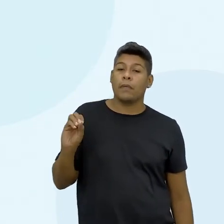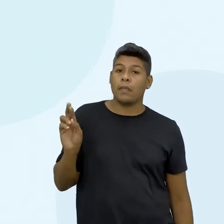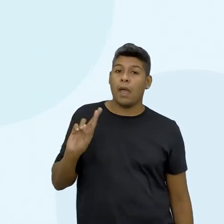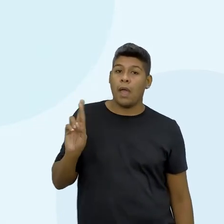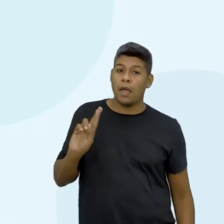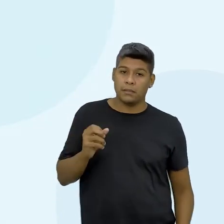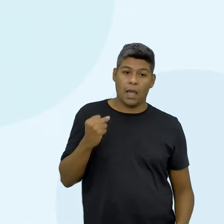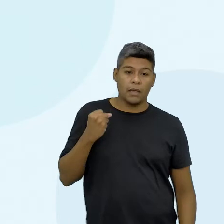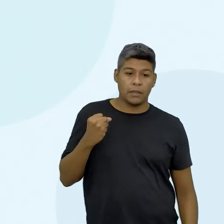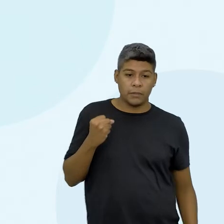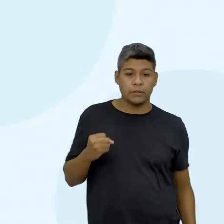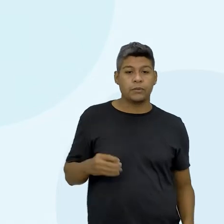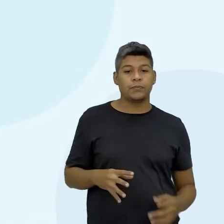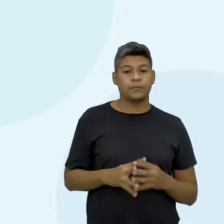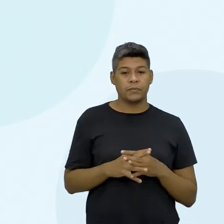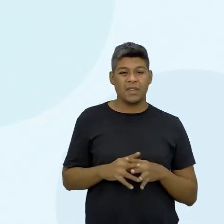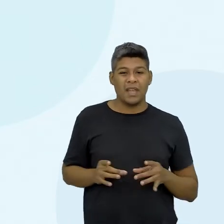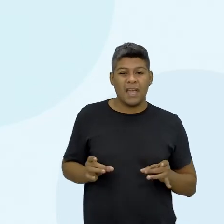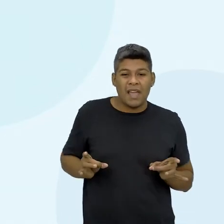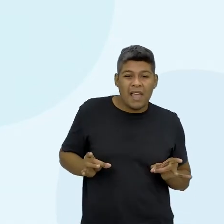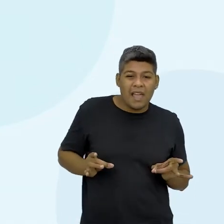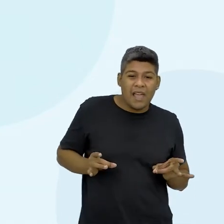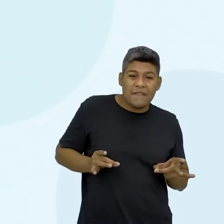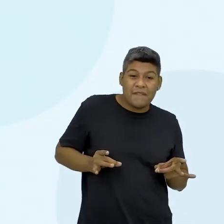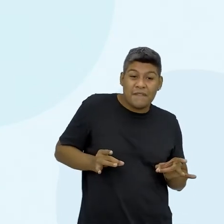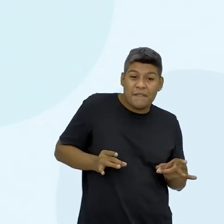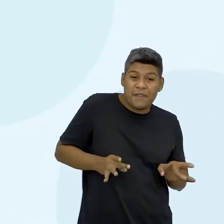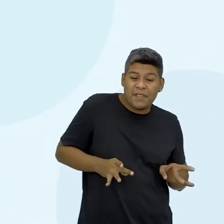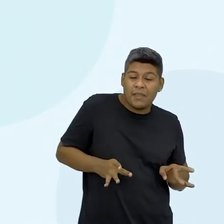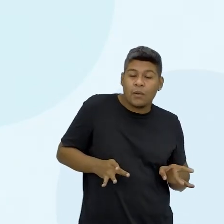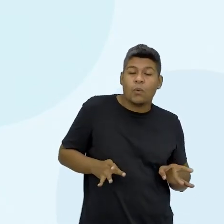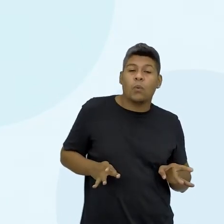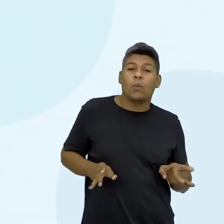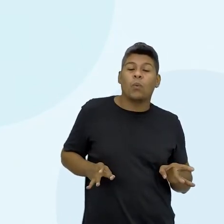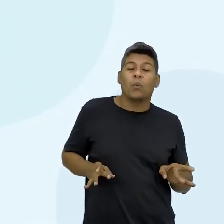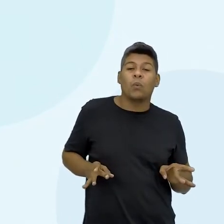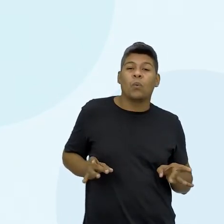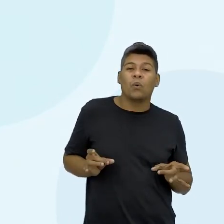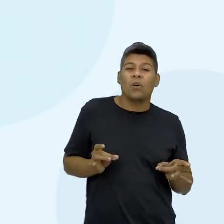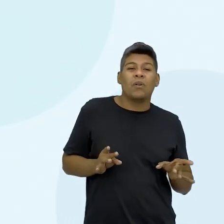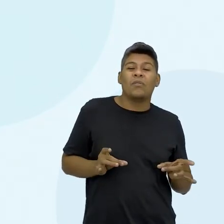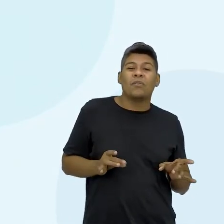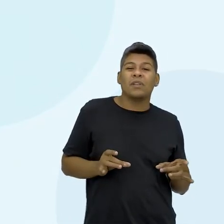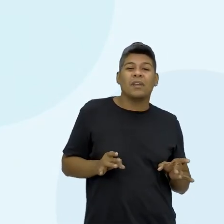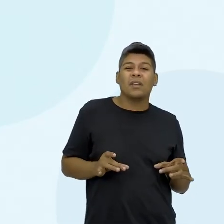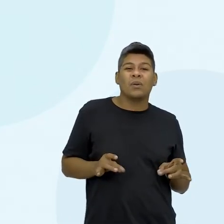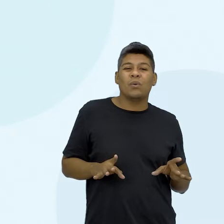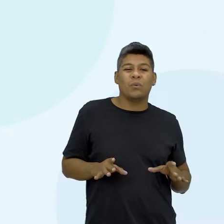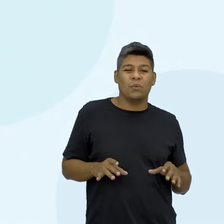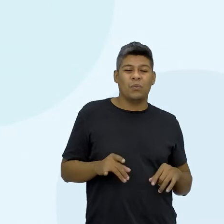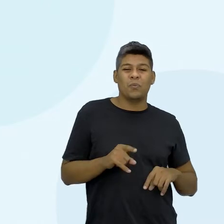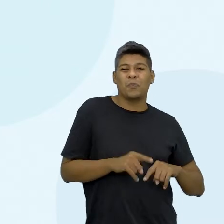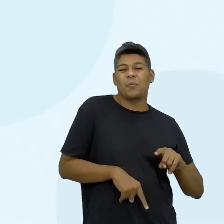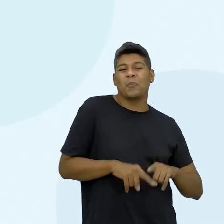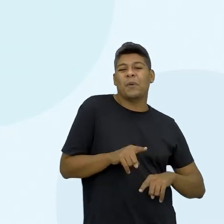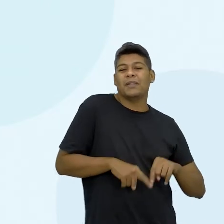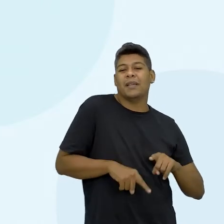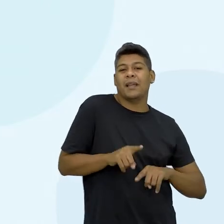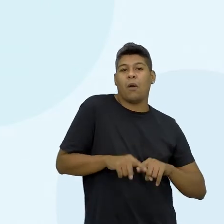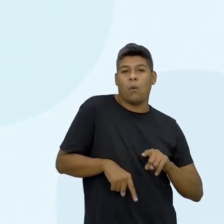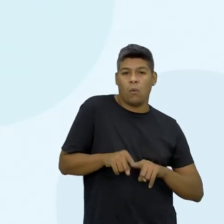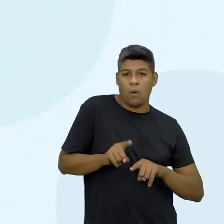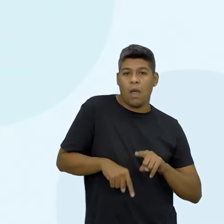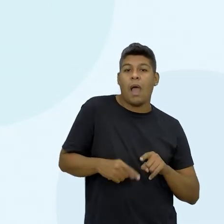ela vendeu móveis que não queria mais por R$ 200. Pensando nesta venda,